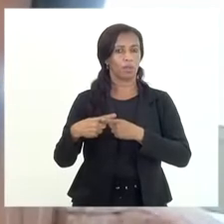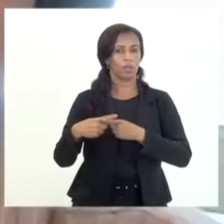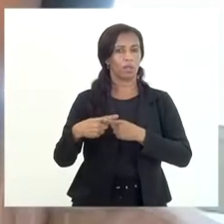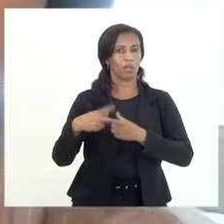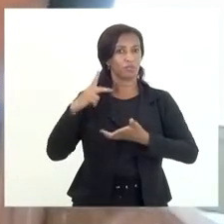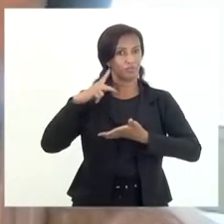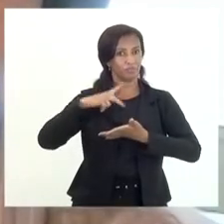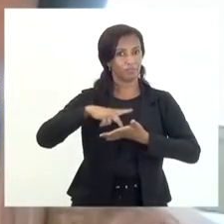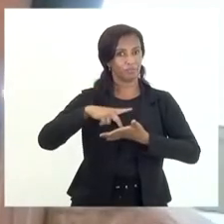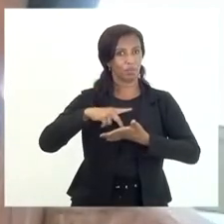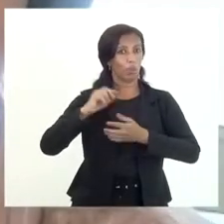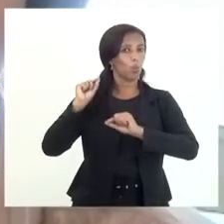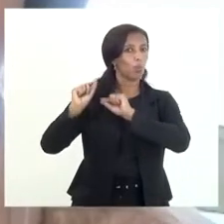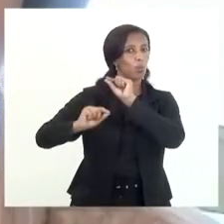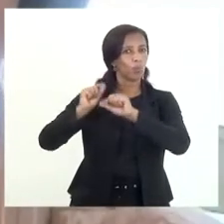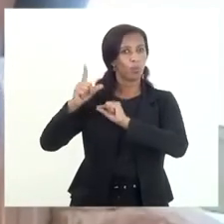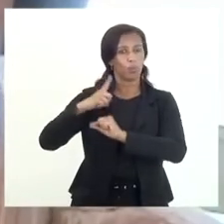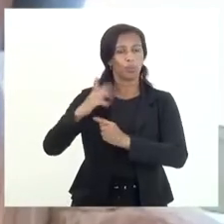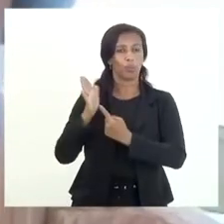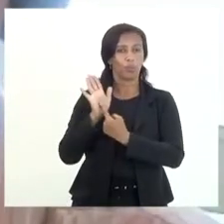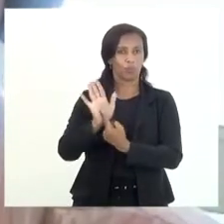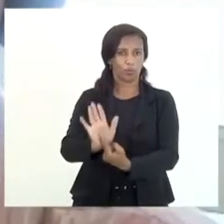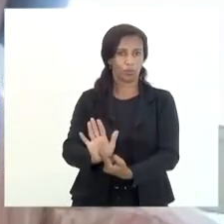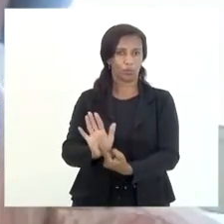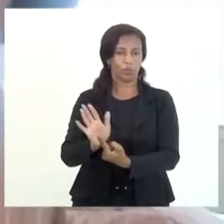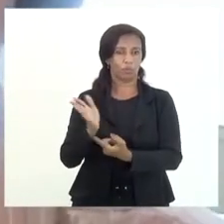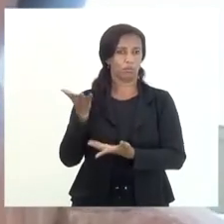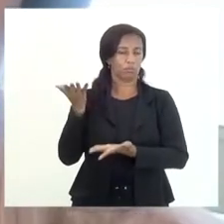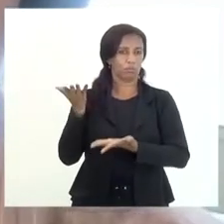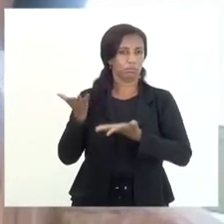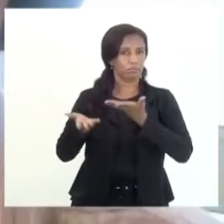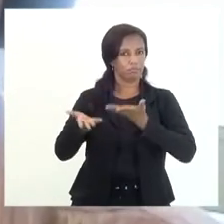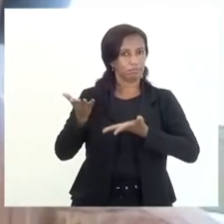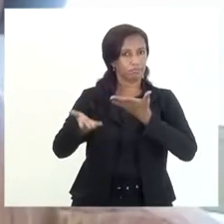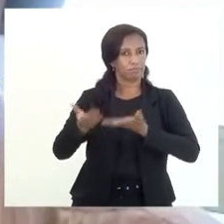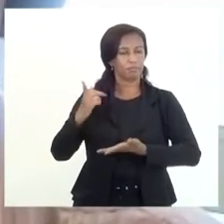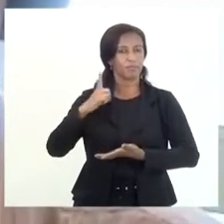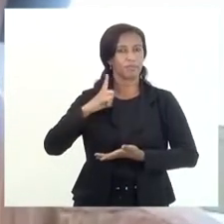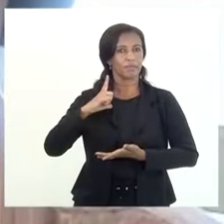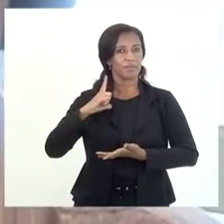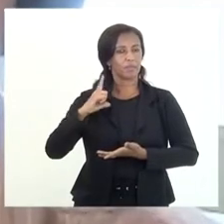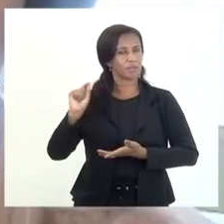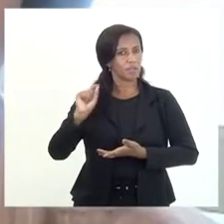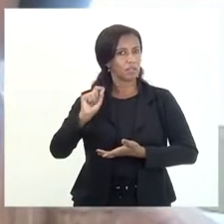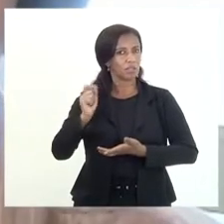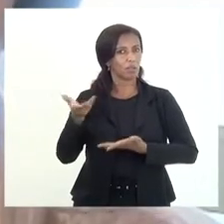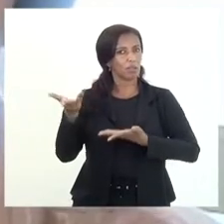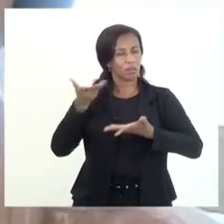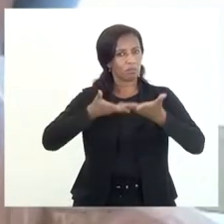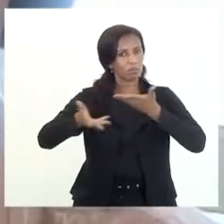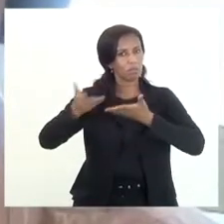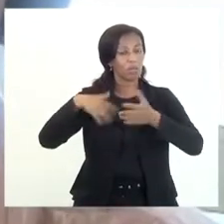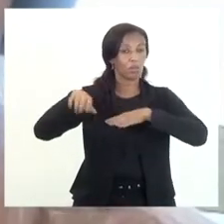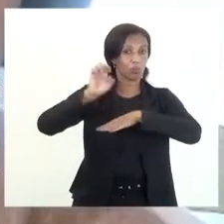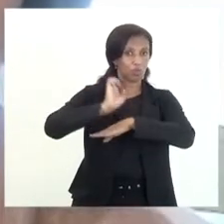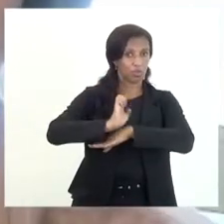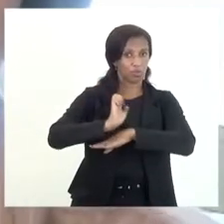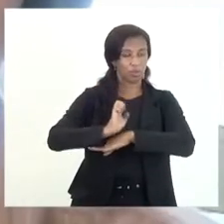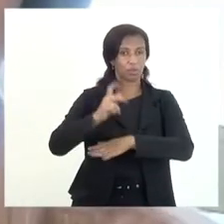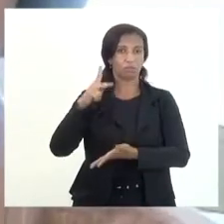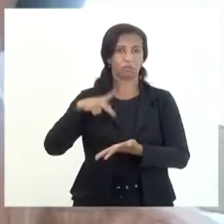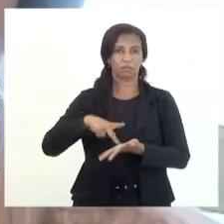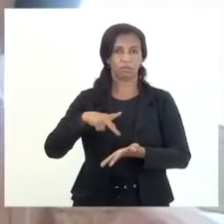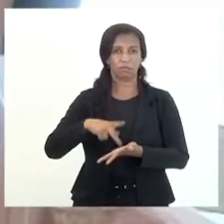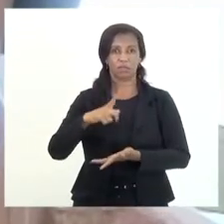para aquilo que seja demonstrado no balanço seja aquilo que é factível de que o Estado realmente